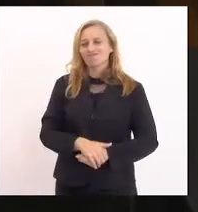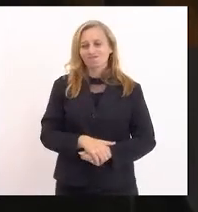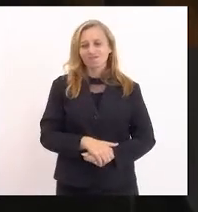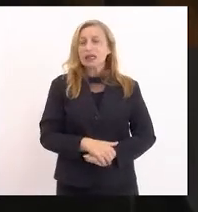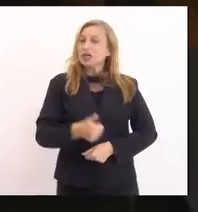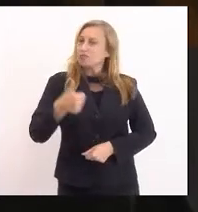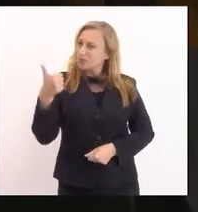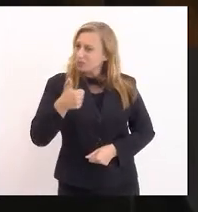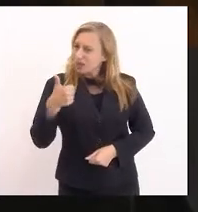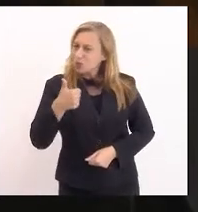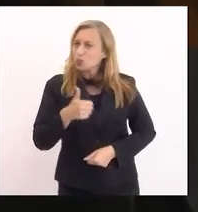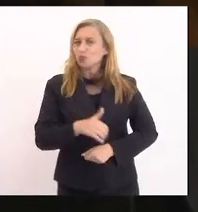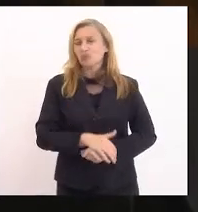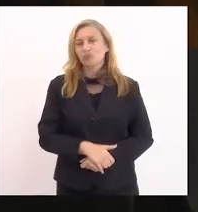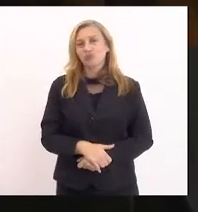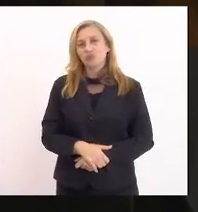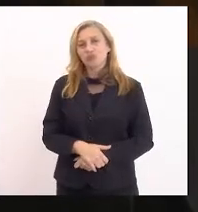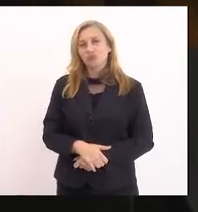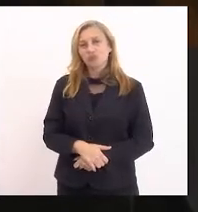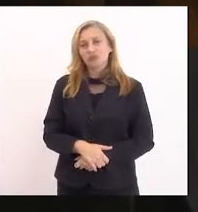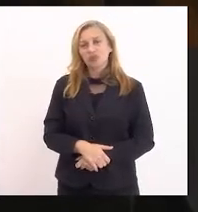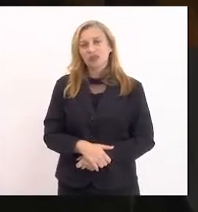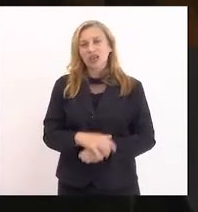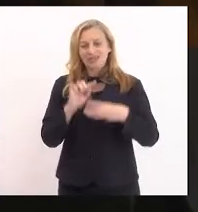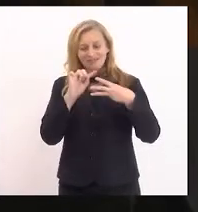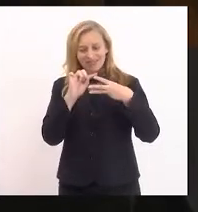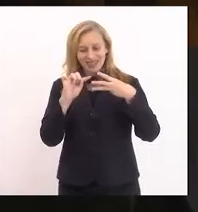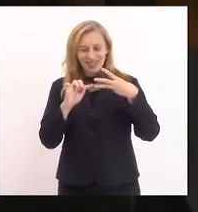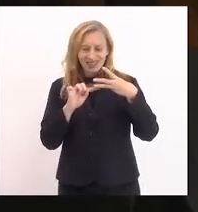Primeiro, três